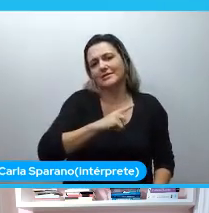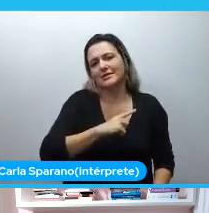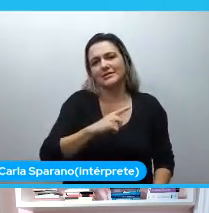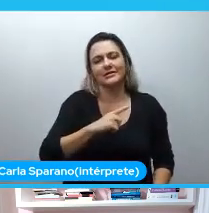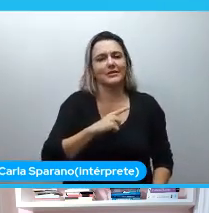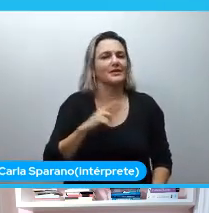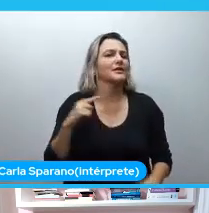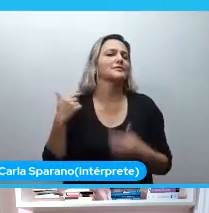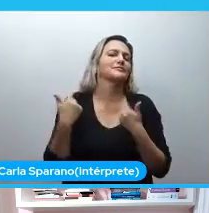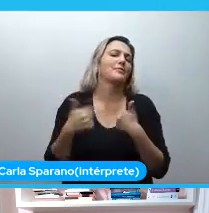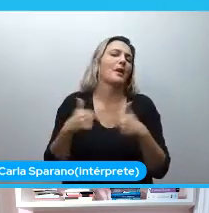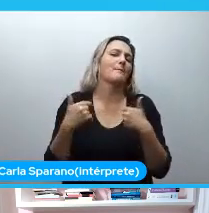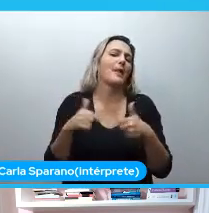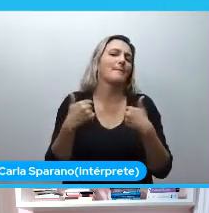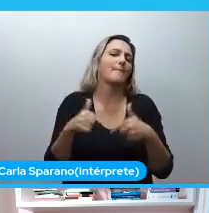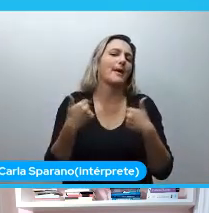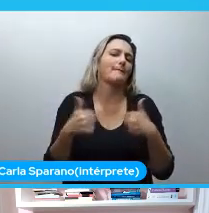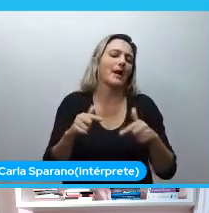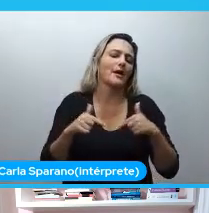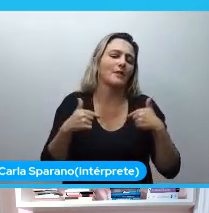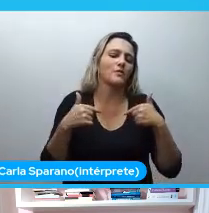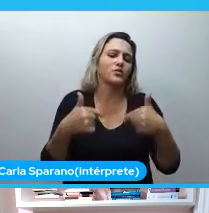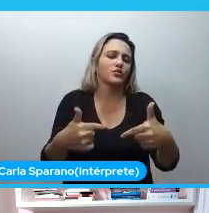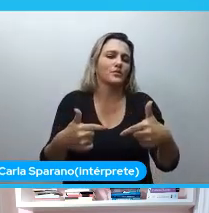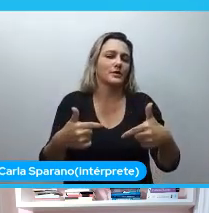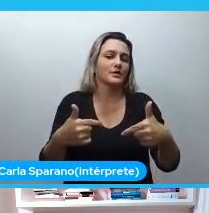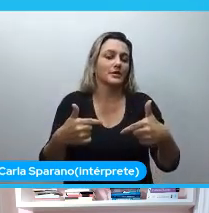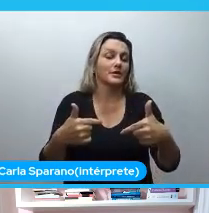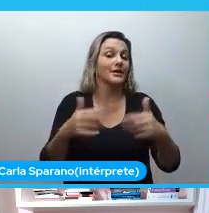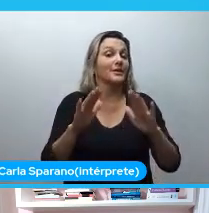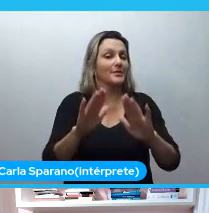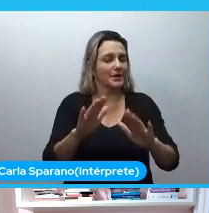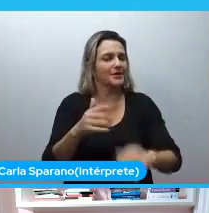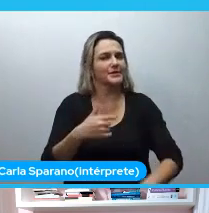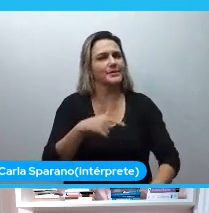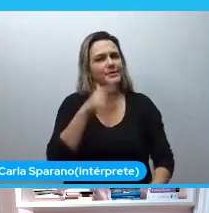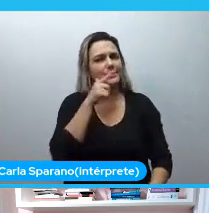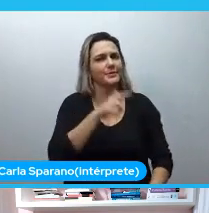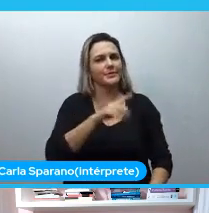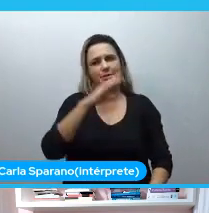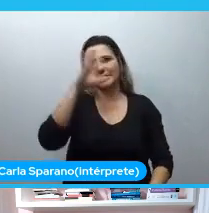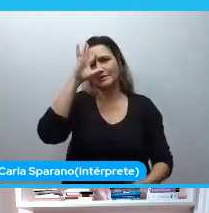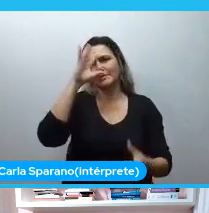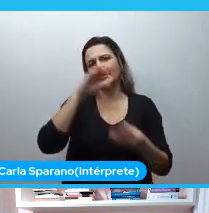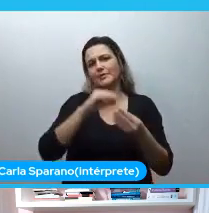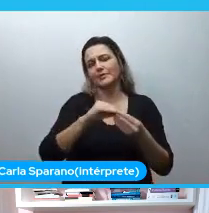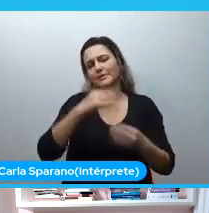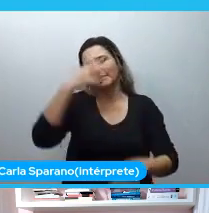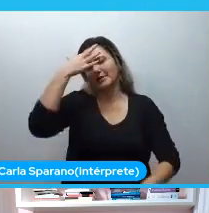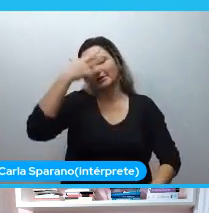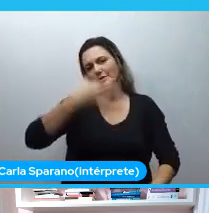mundo estar trabalhando nisso, mas que ele, eu consegui compreender isso um bom tempo depois.